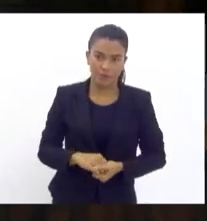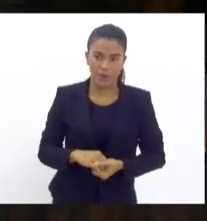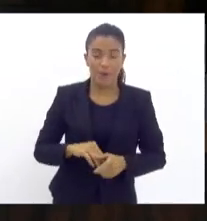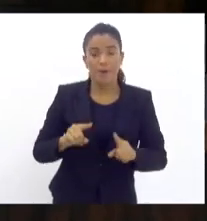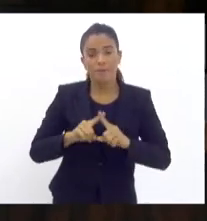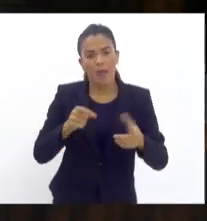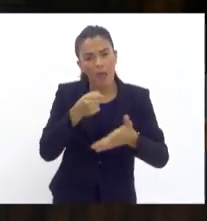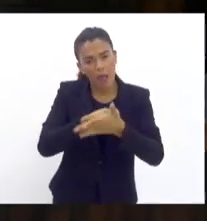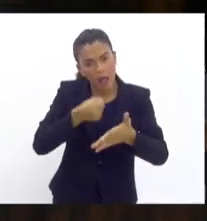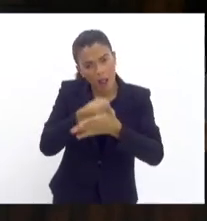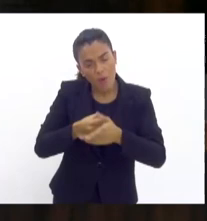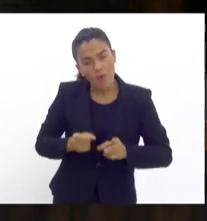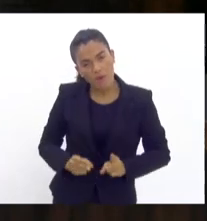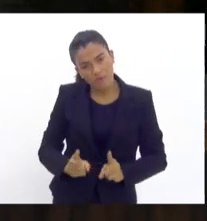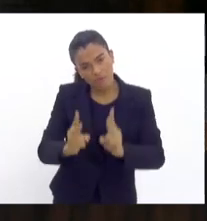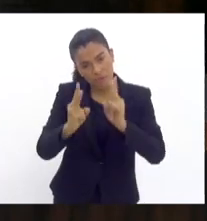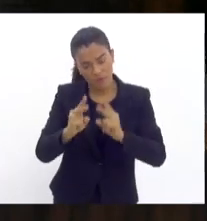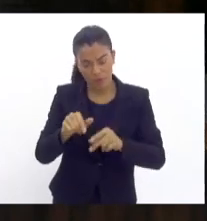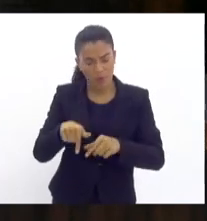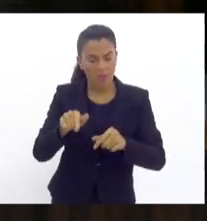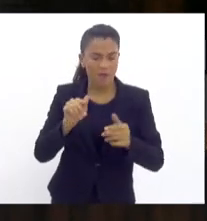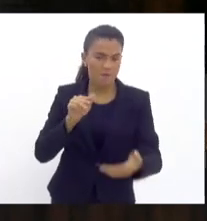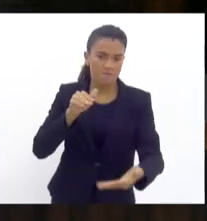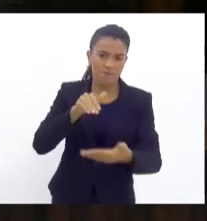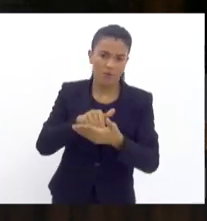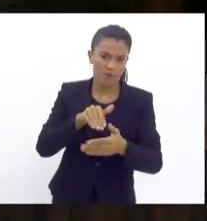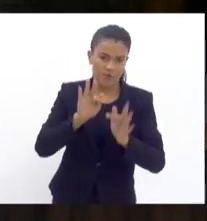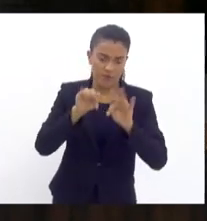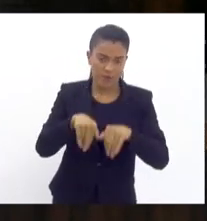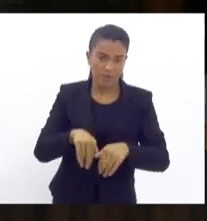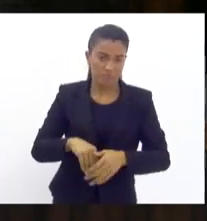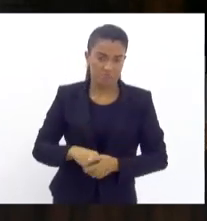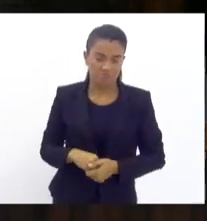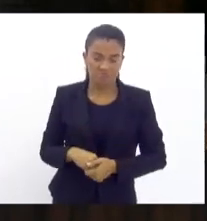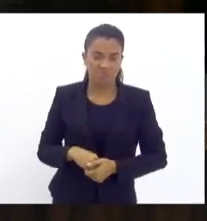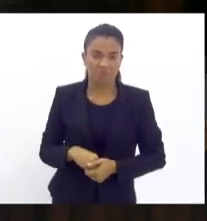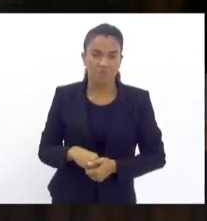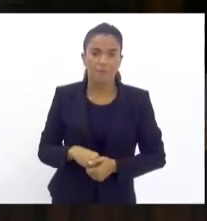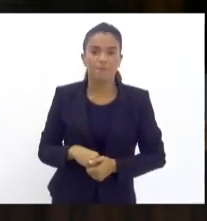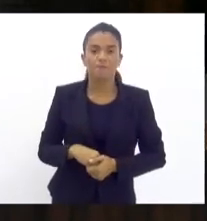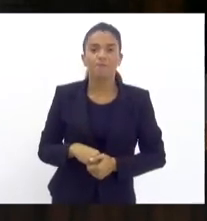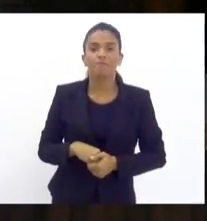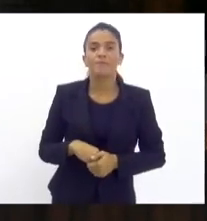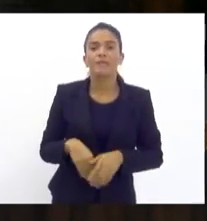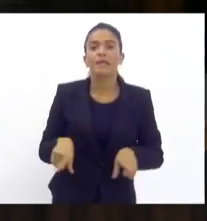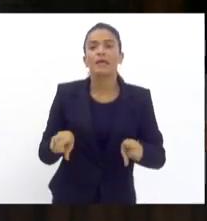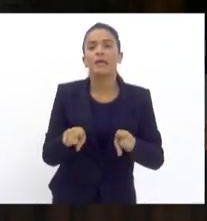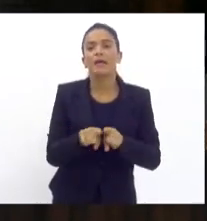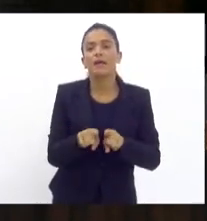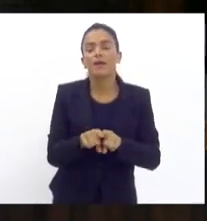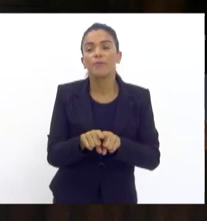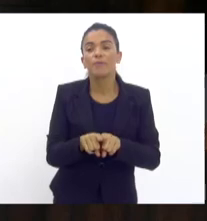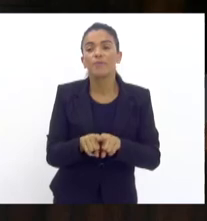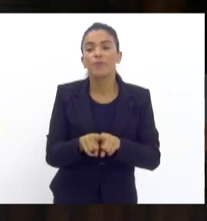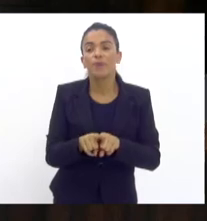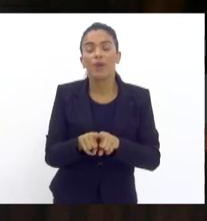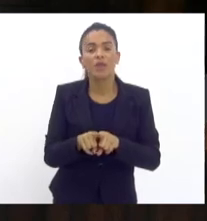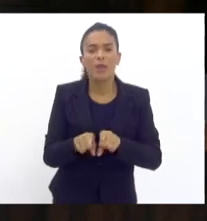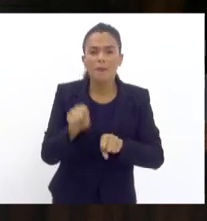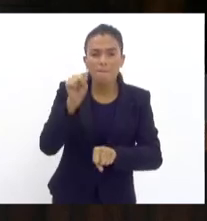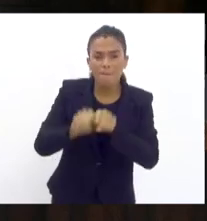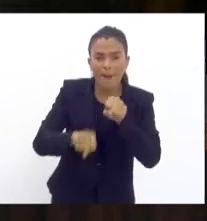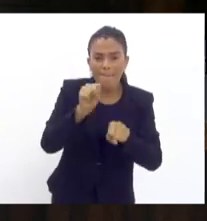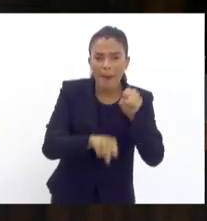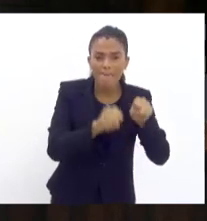luta continua aqui não é o ponto final aqui é o início mas também não é o início que rompe com